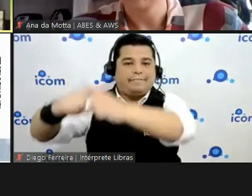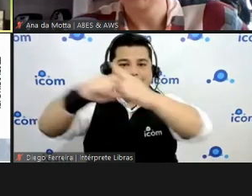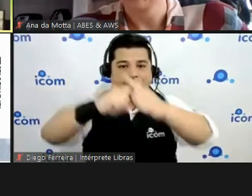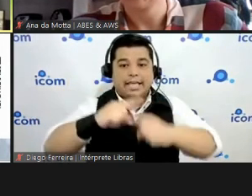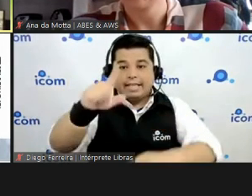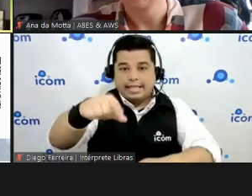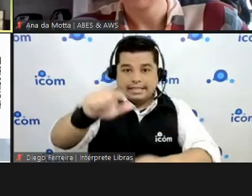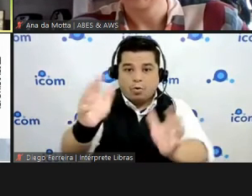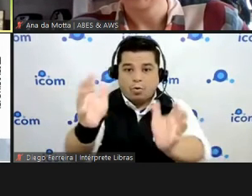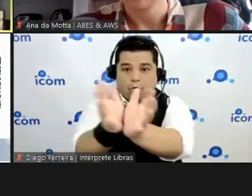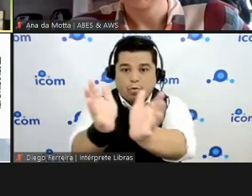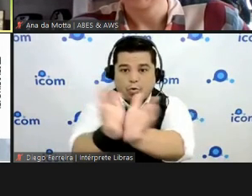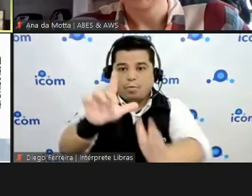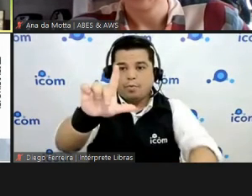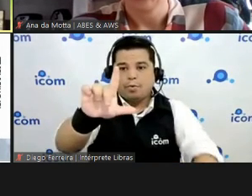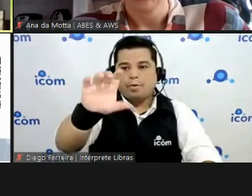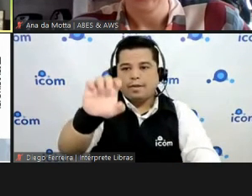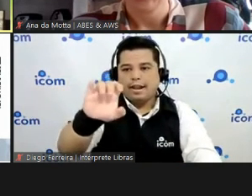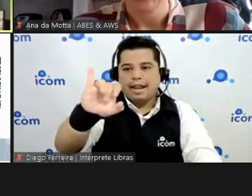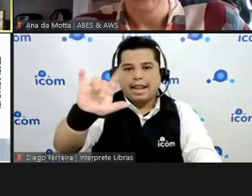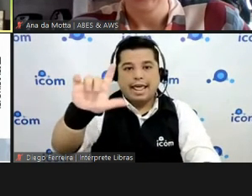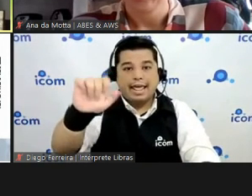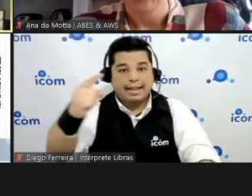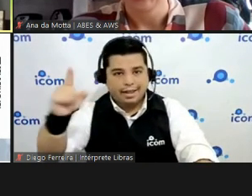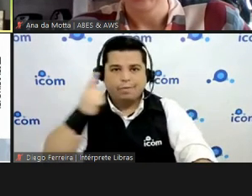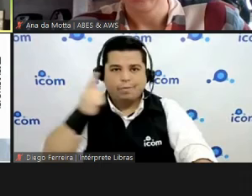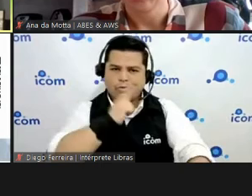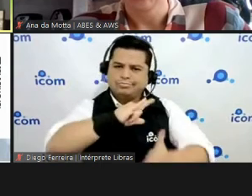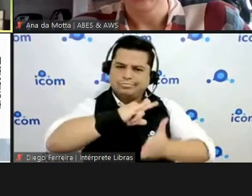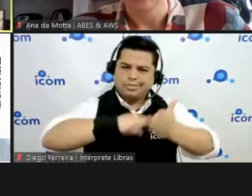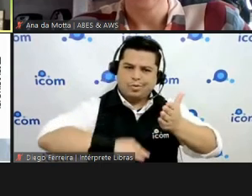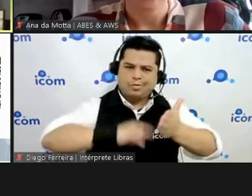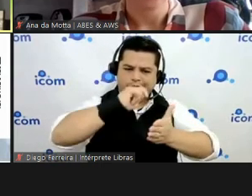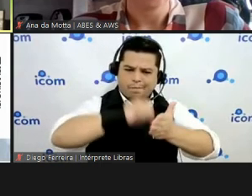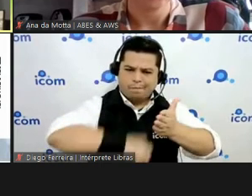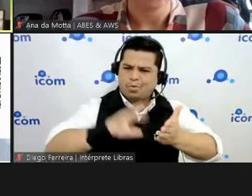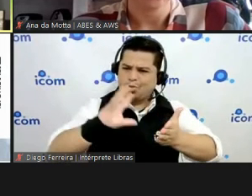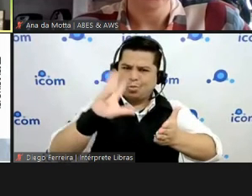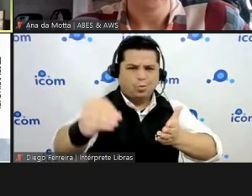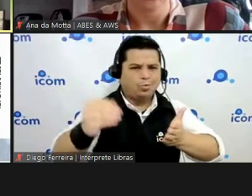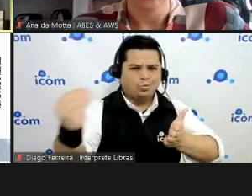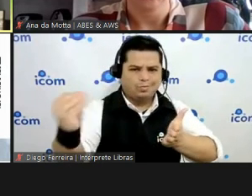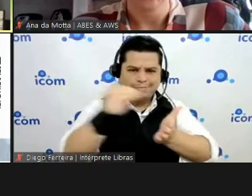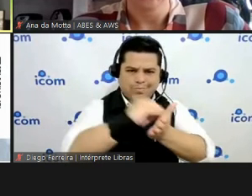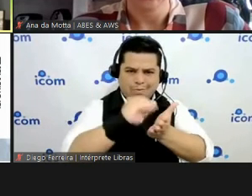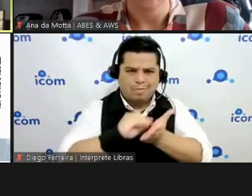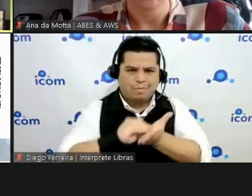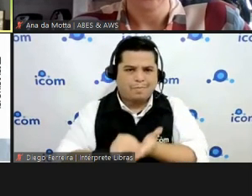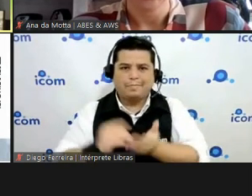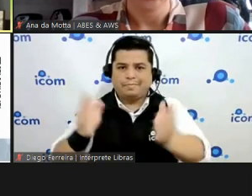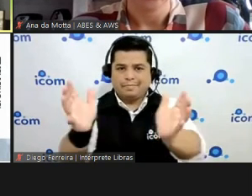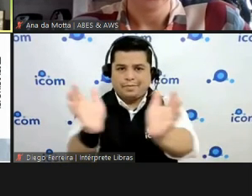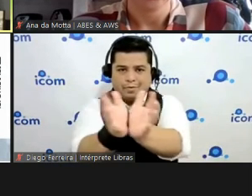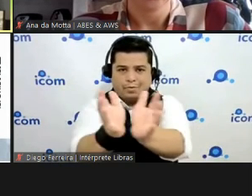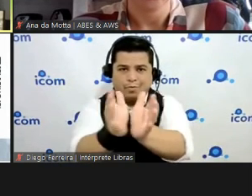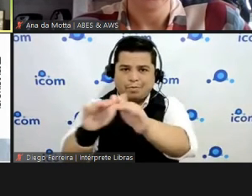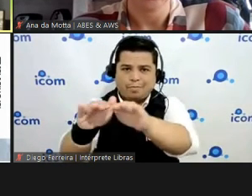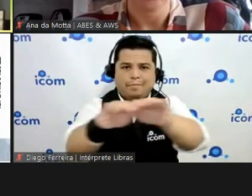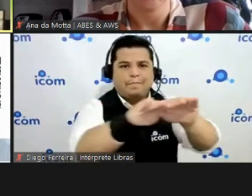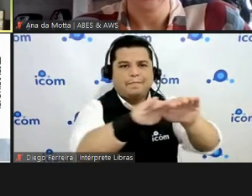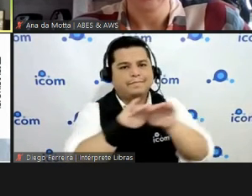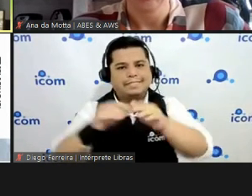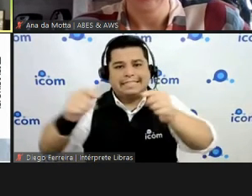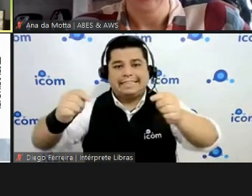então são coisas que a gente pode fazer então a gente tem os credenciamentos que caminham dessa forma porque a gente